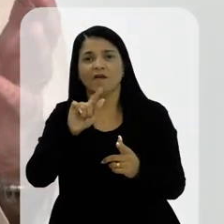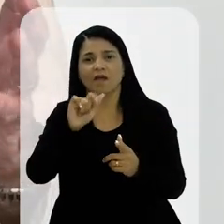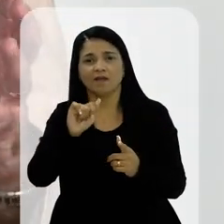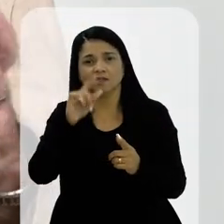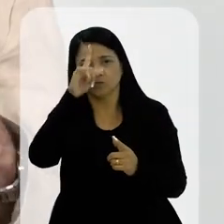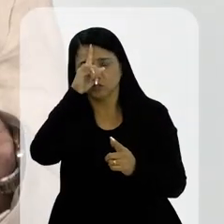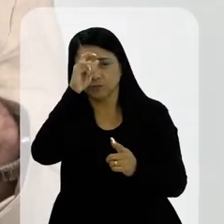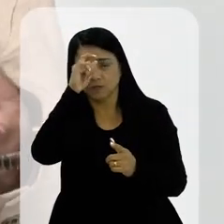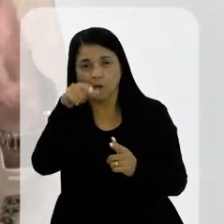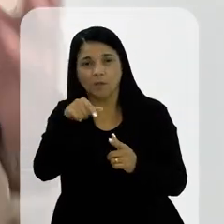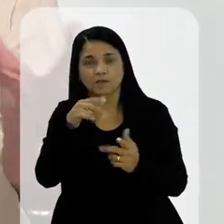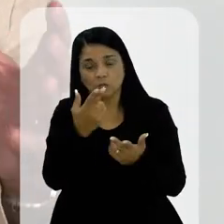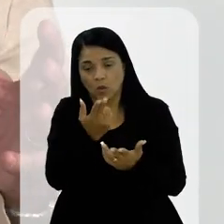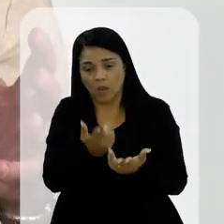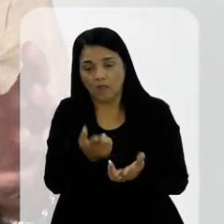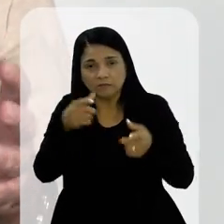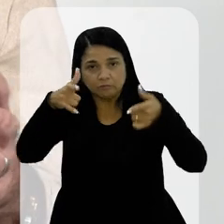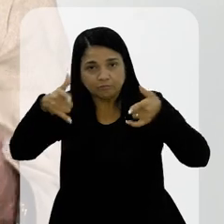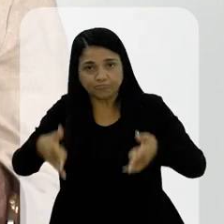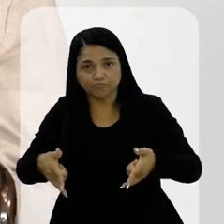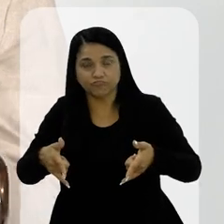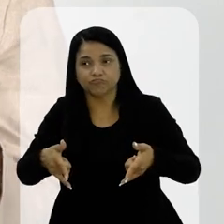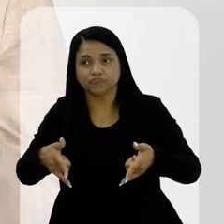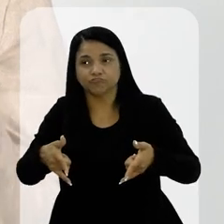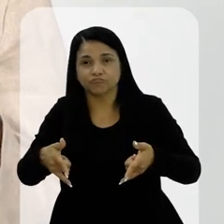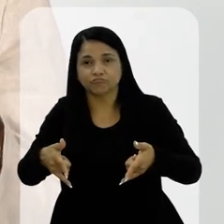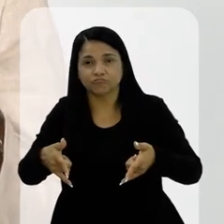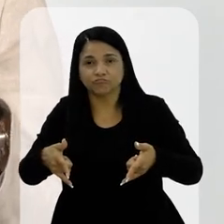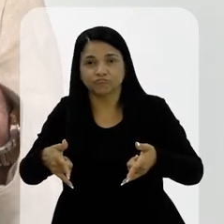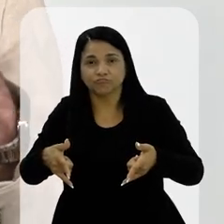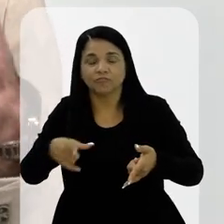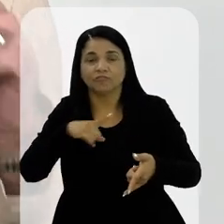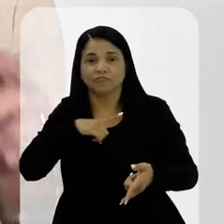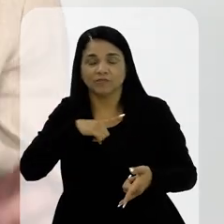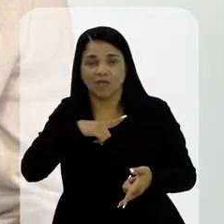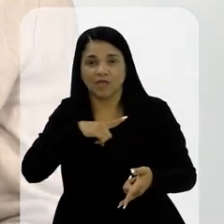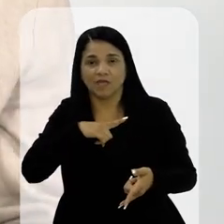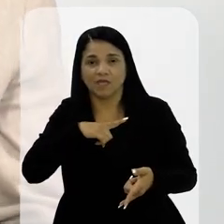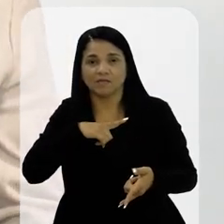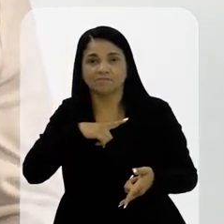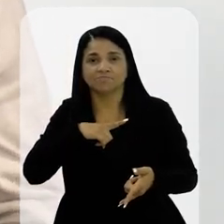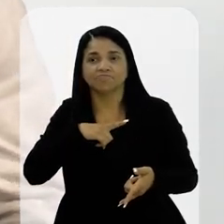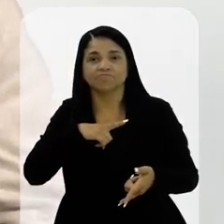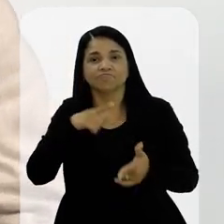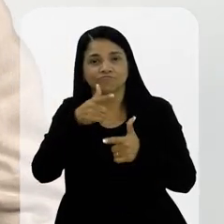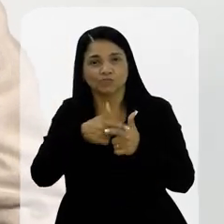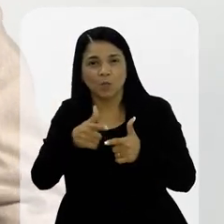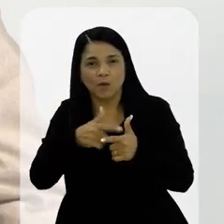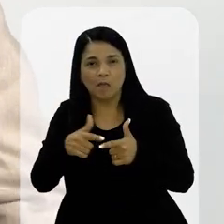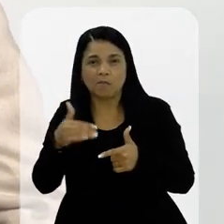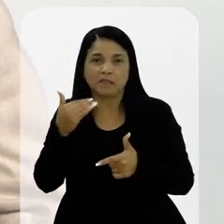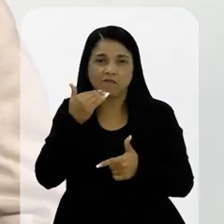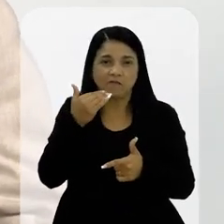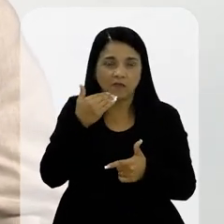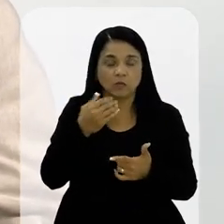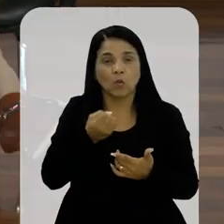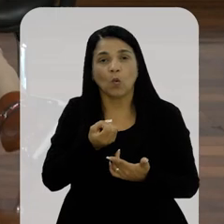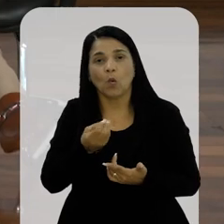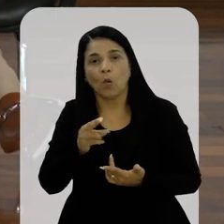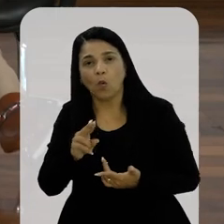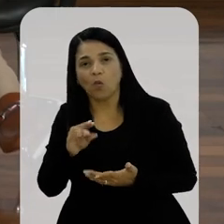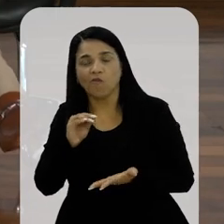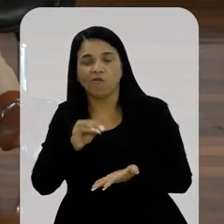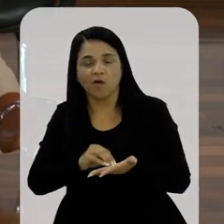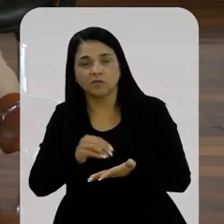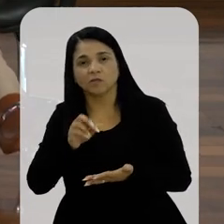vagas. Às vezes, existe vaga, mas o leito está comprometido porque o leito está com deficiência, está com